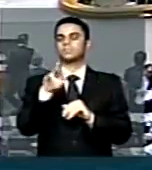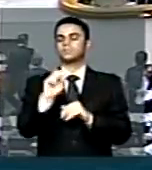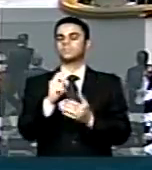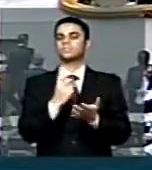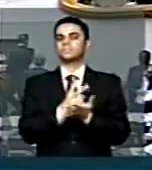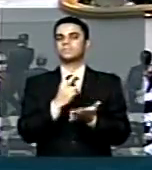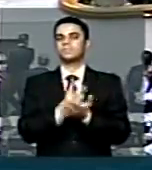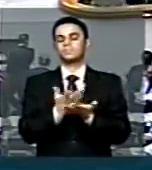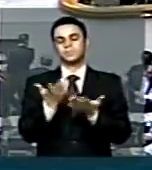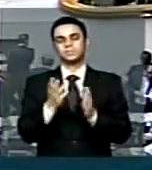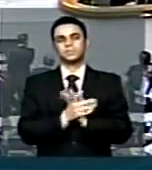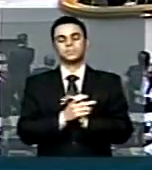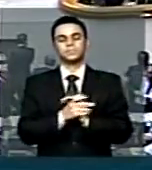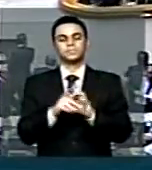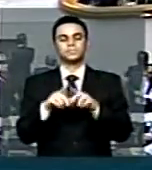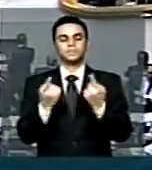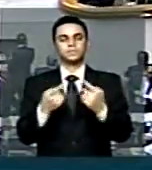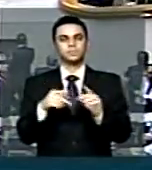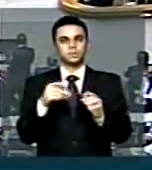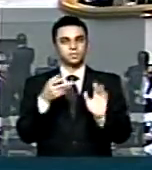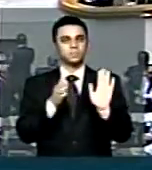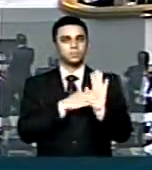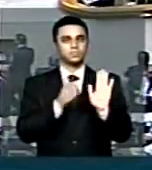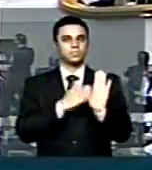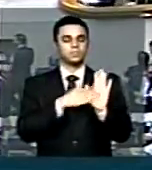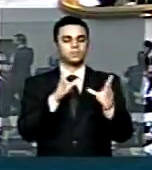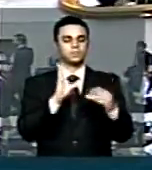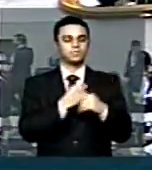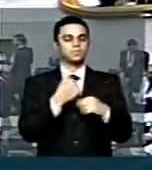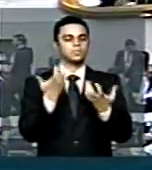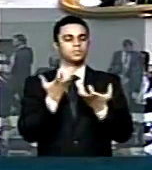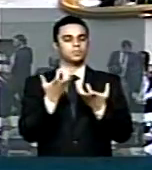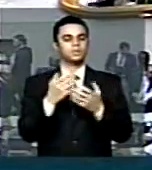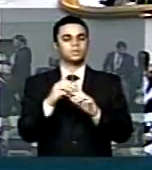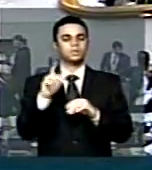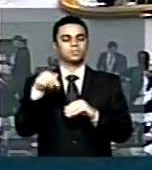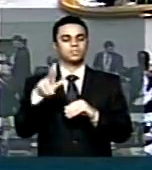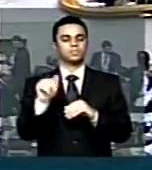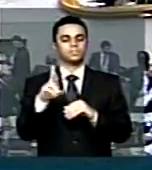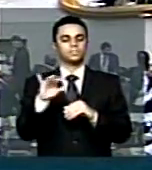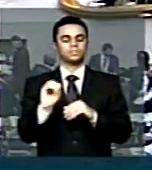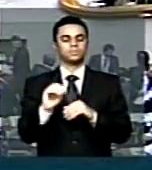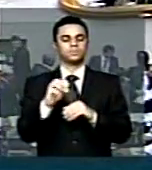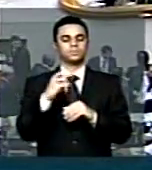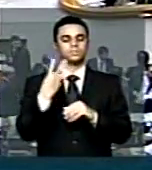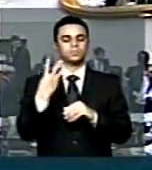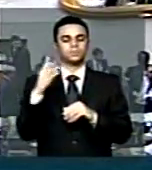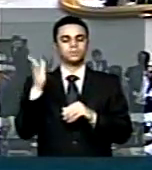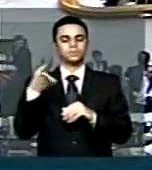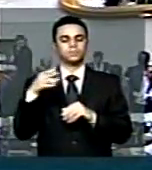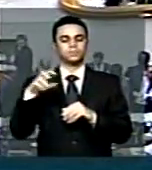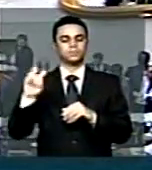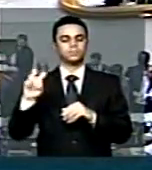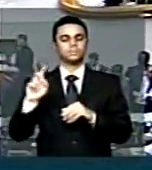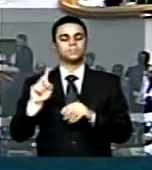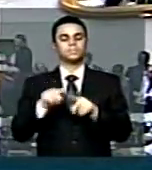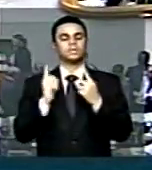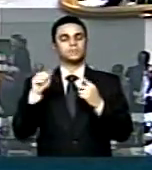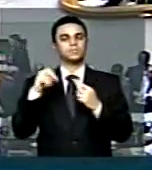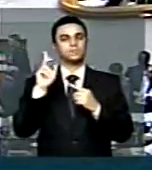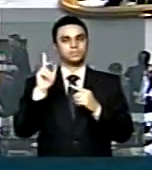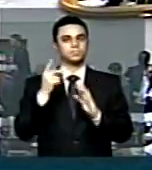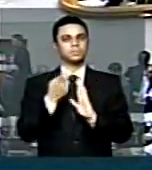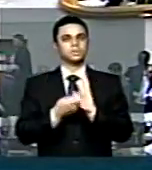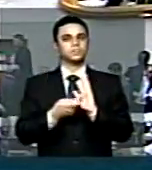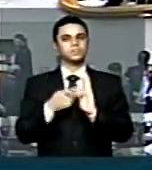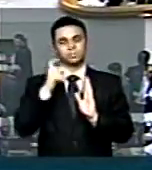Doutor Carlos Silva, proposta de emenda à Constituição requer um qualificado, 3 quintos e é um projeto difícil esse. O quórum